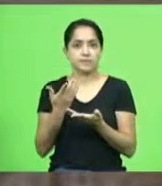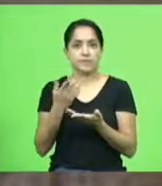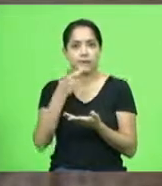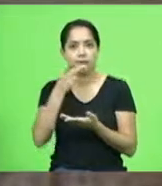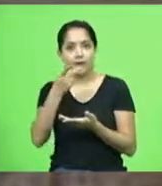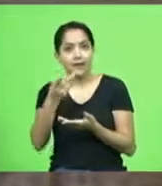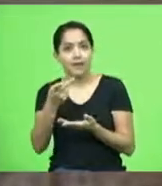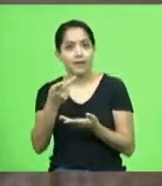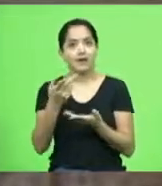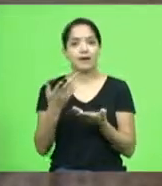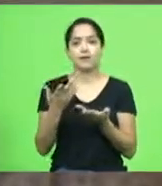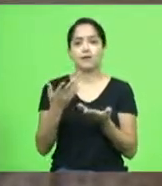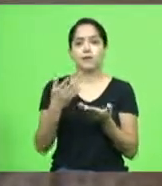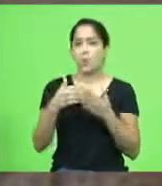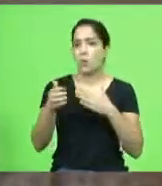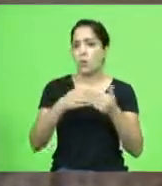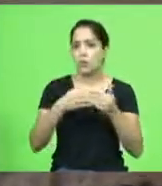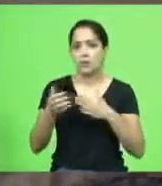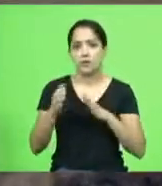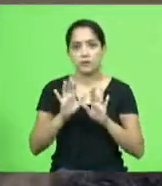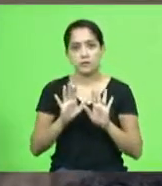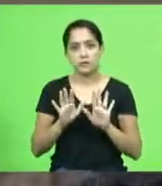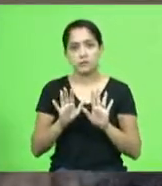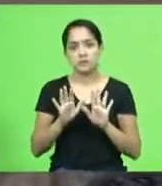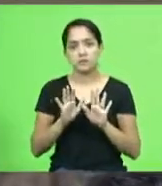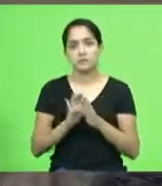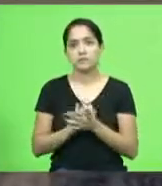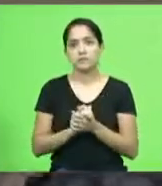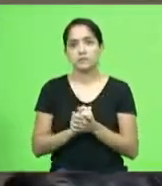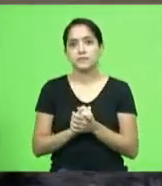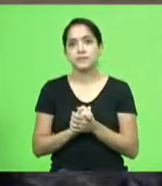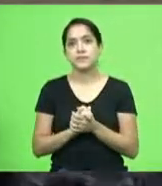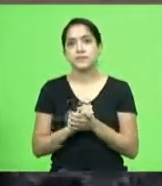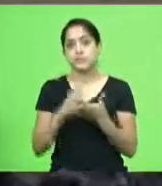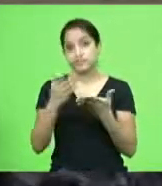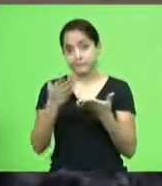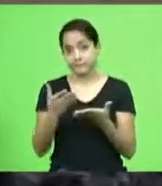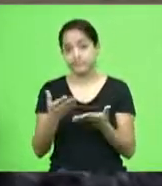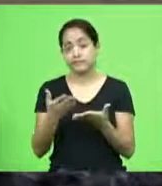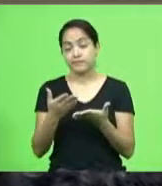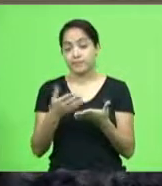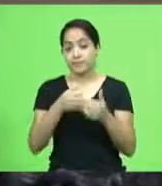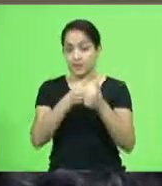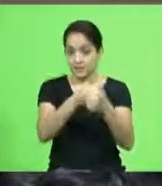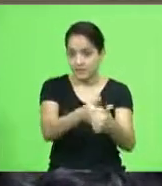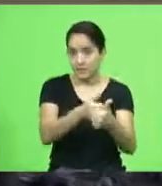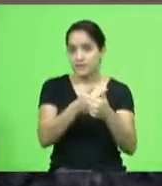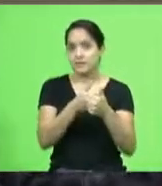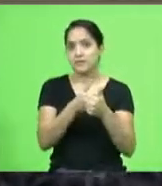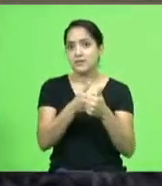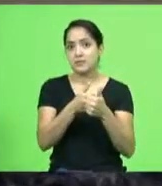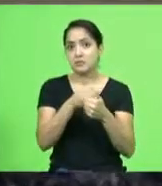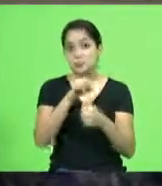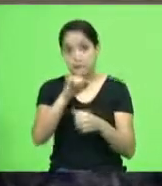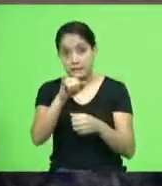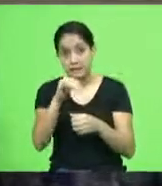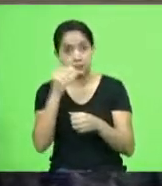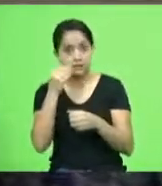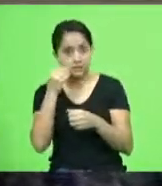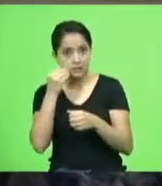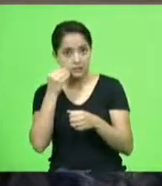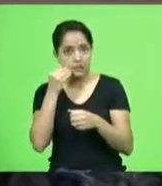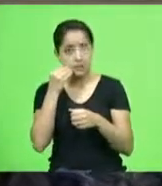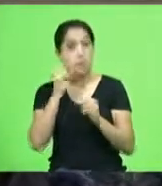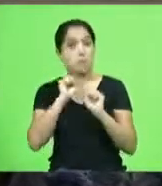privilegiados togados aqui do nosso Brasil você vai ser você vai ser perseguido e vai ser